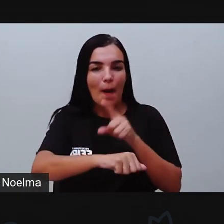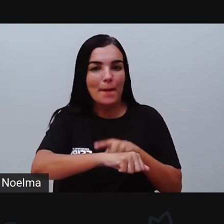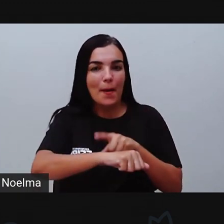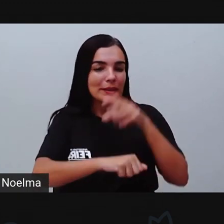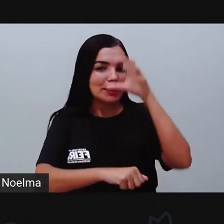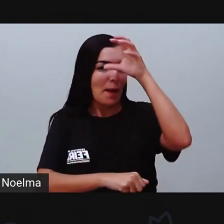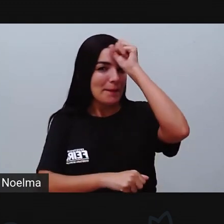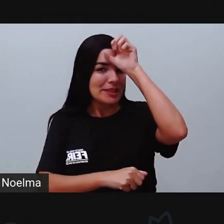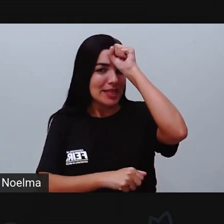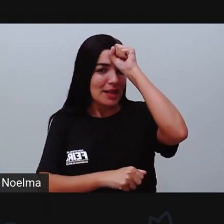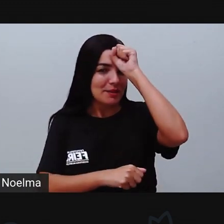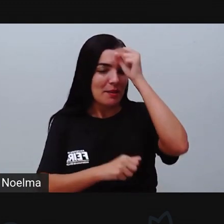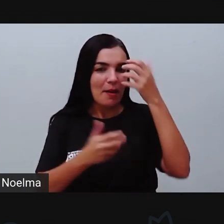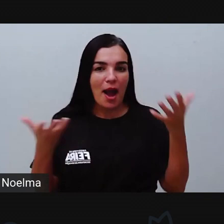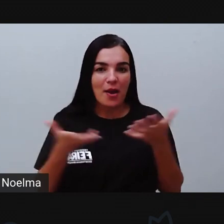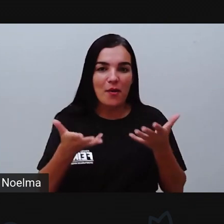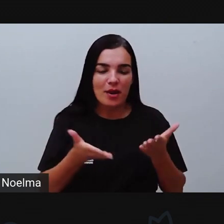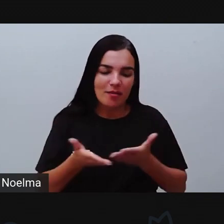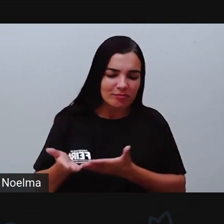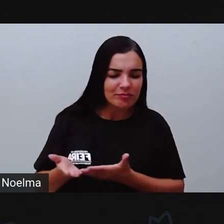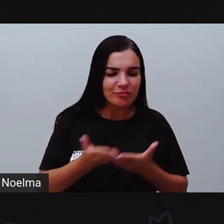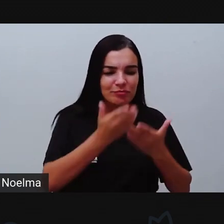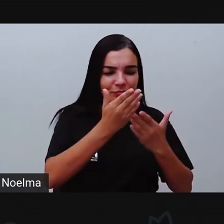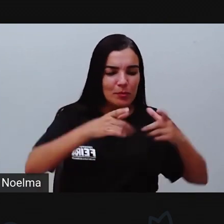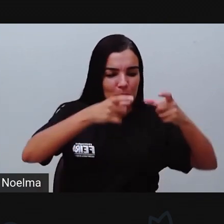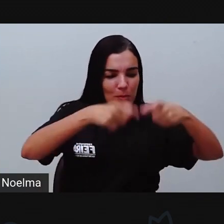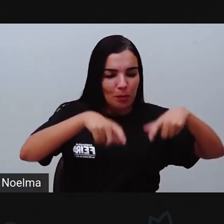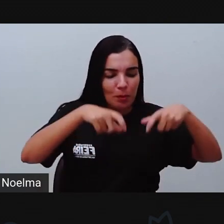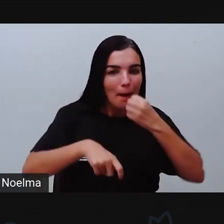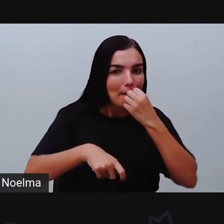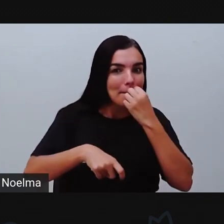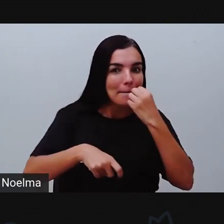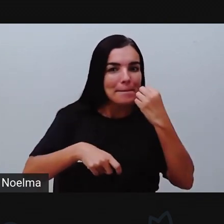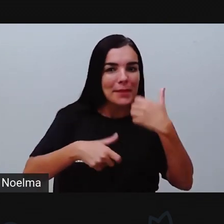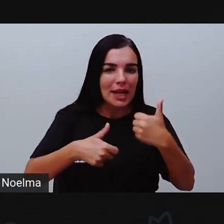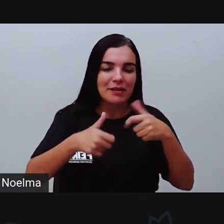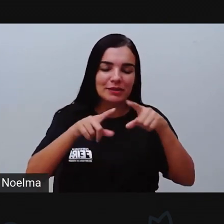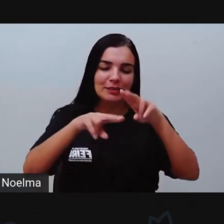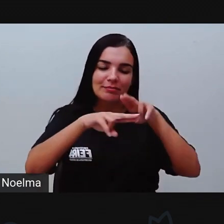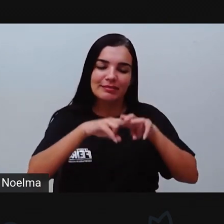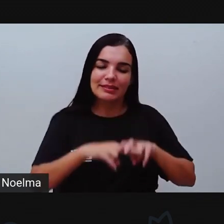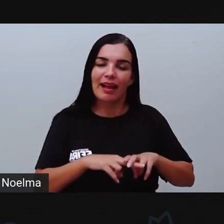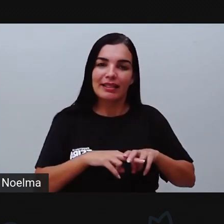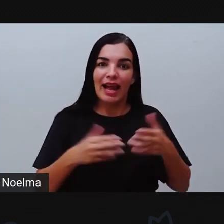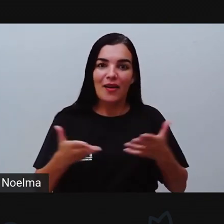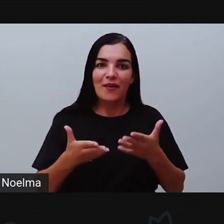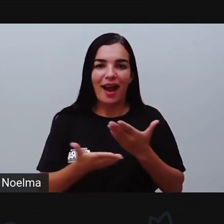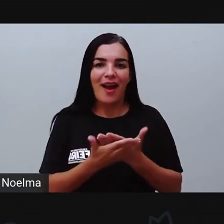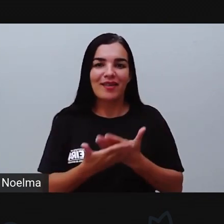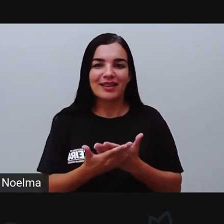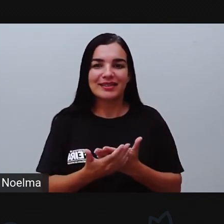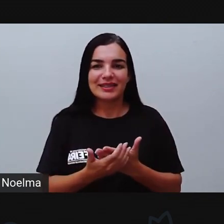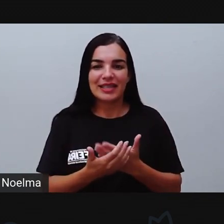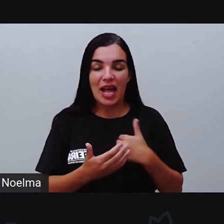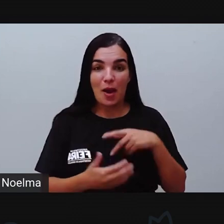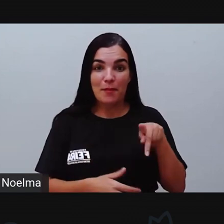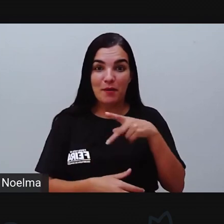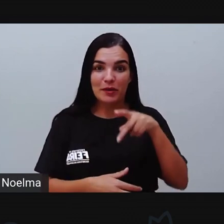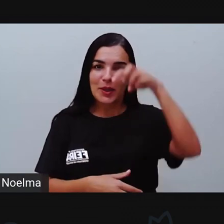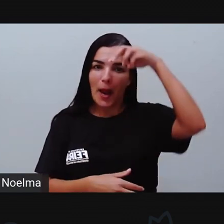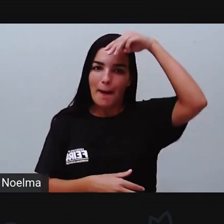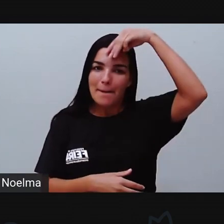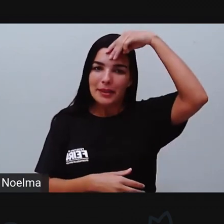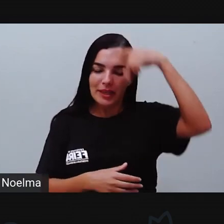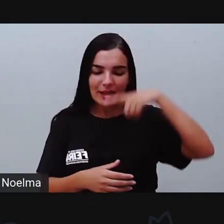muito aprendizado. Então, se acomode aí, escolha um lugar bastante confortável, que a gente vem com mais uma aula. Eu sou a professora